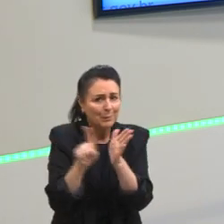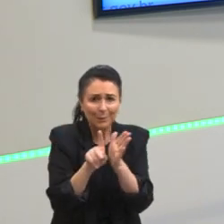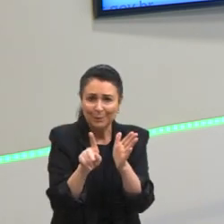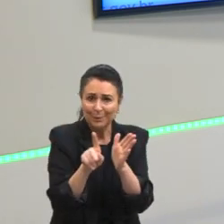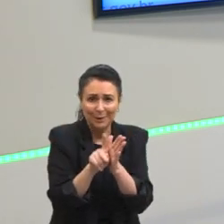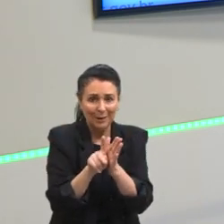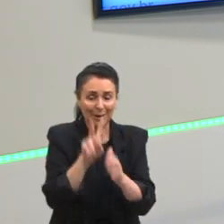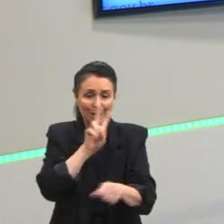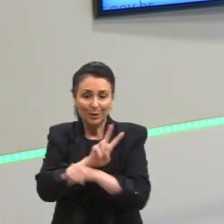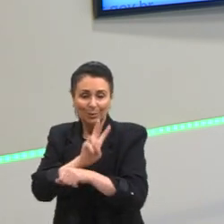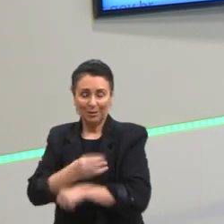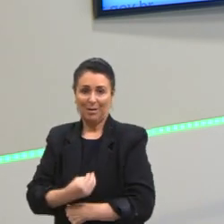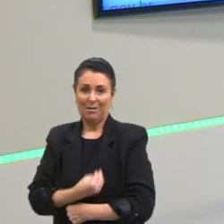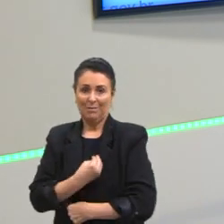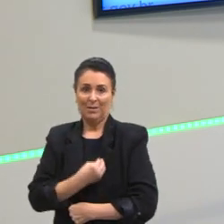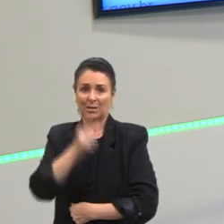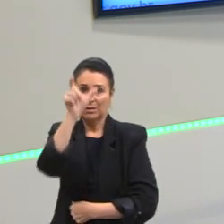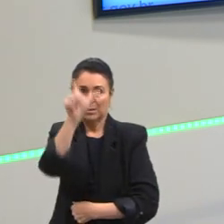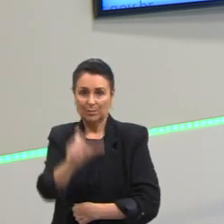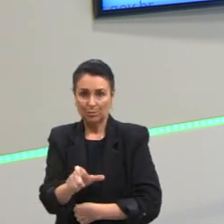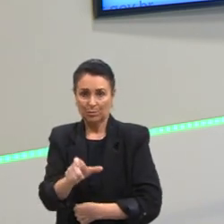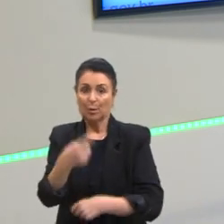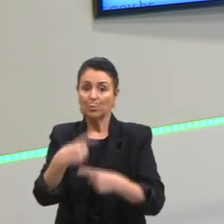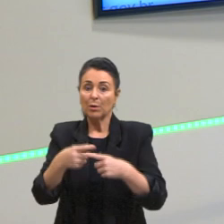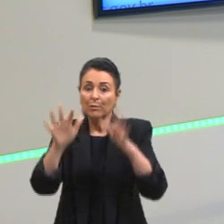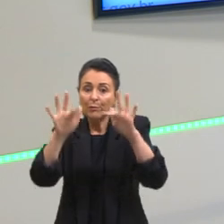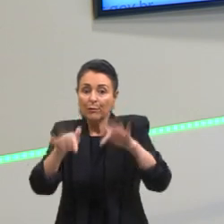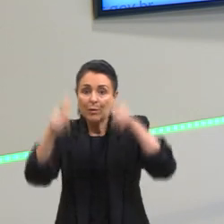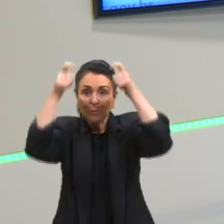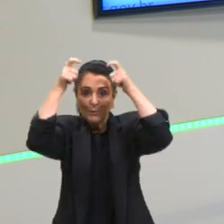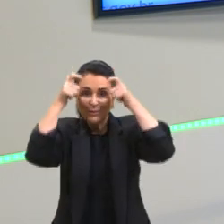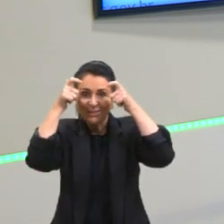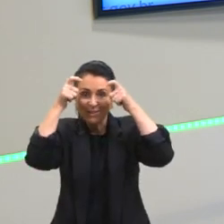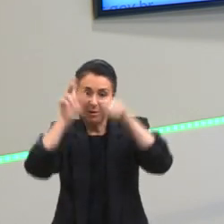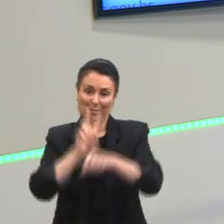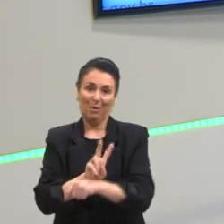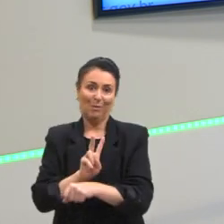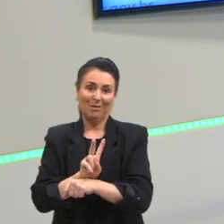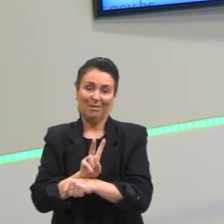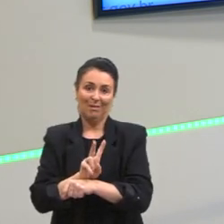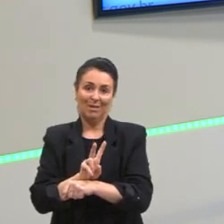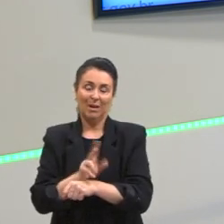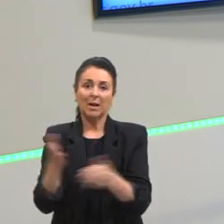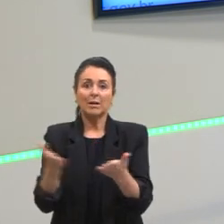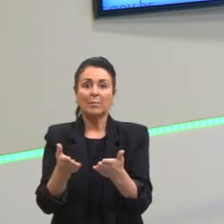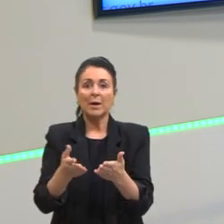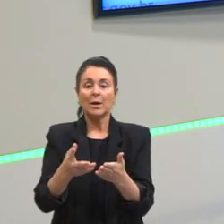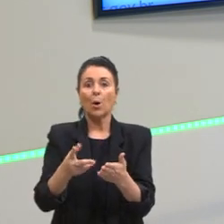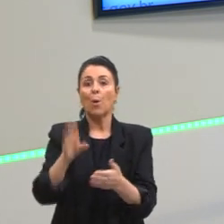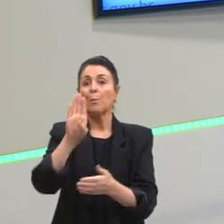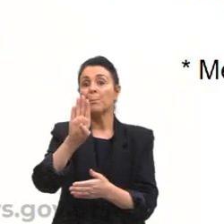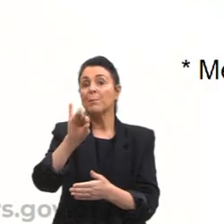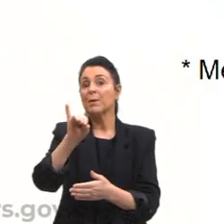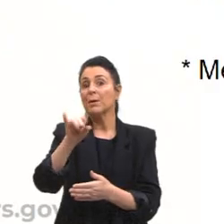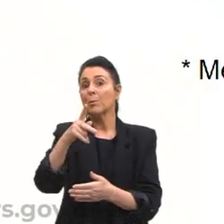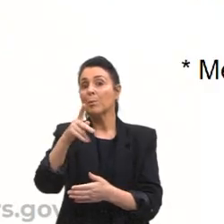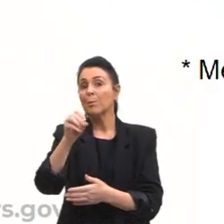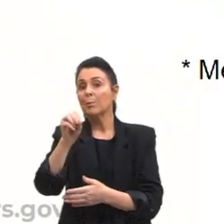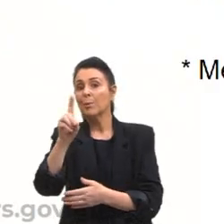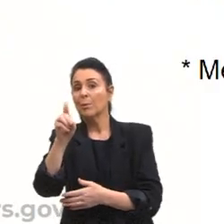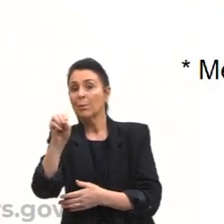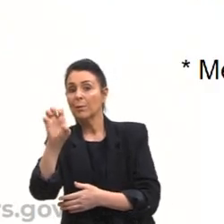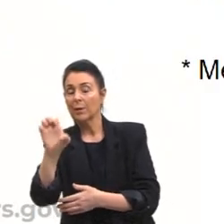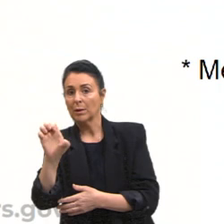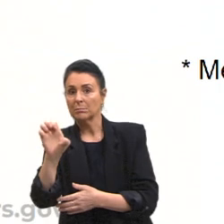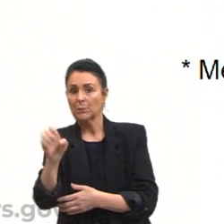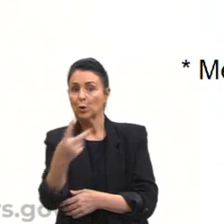cuidar da vida das pessoas, já que o monarca não faz mais isso. E outra forma também é o biopoder, que é governar a vida